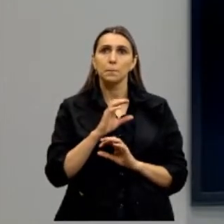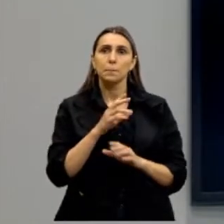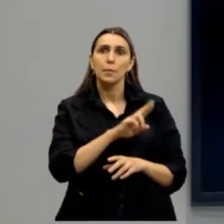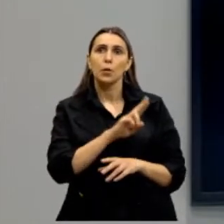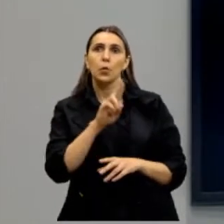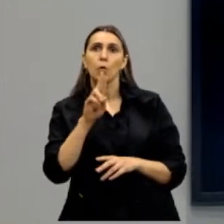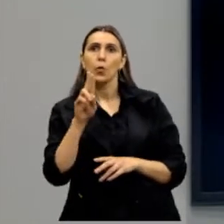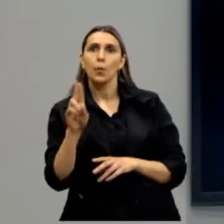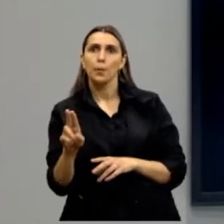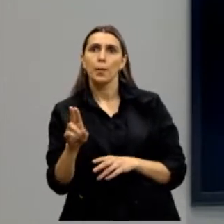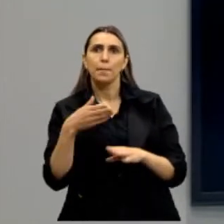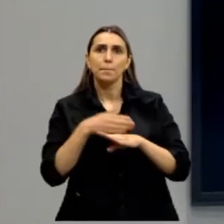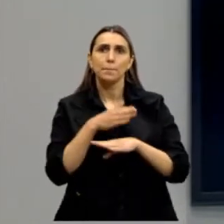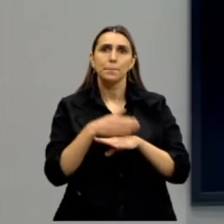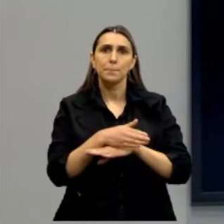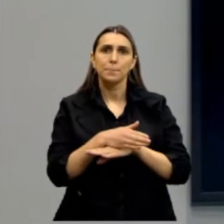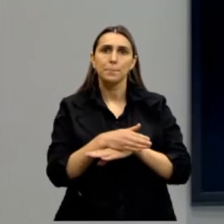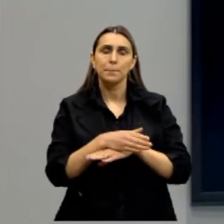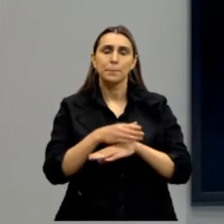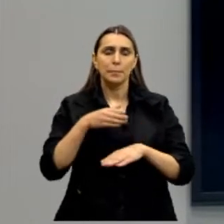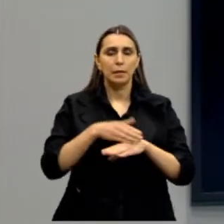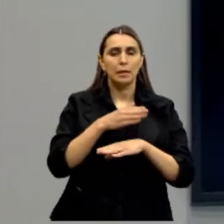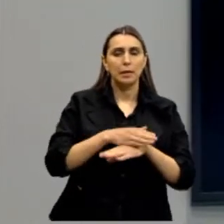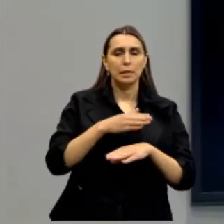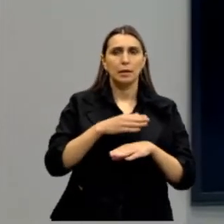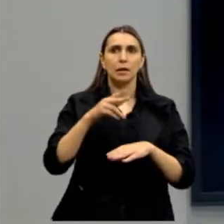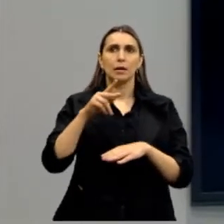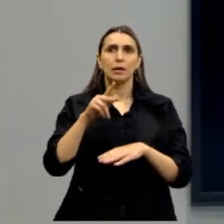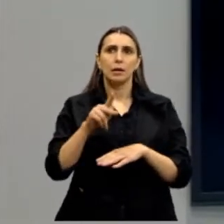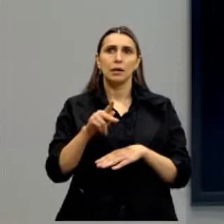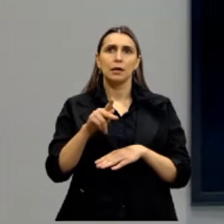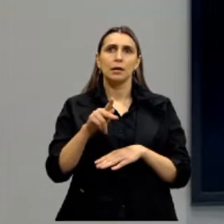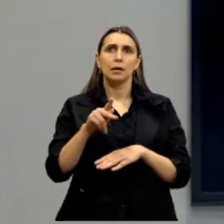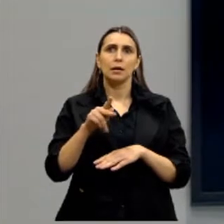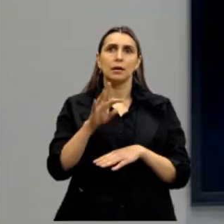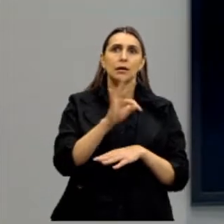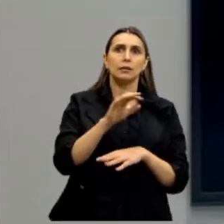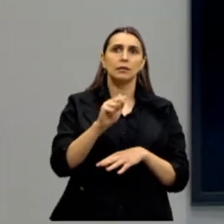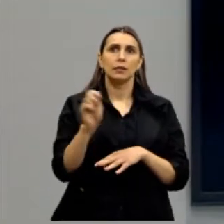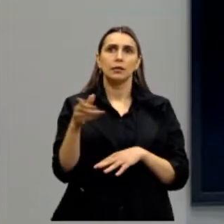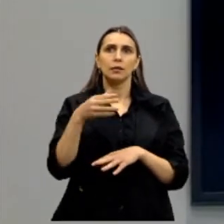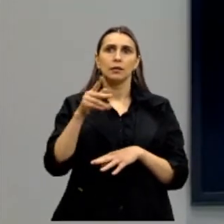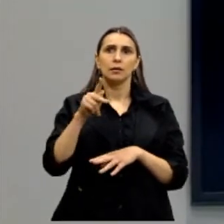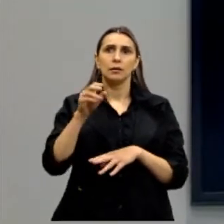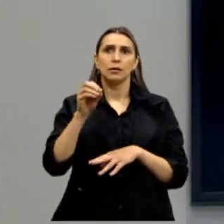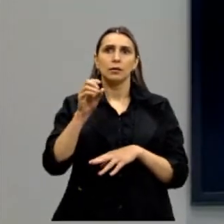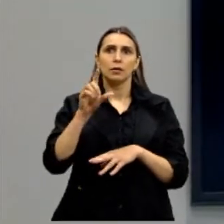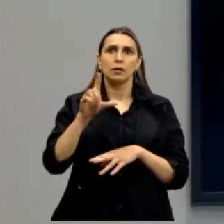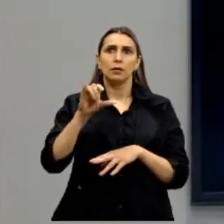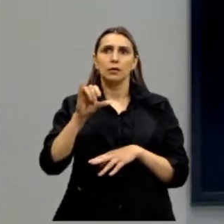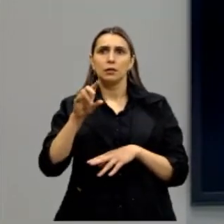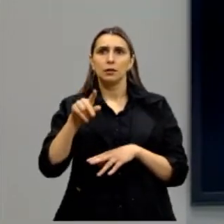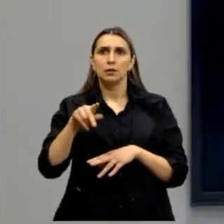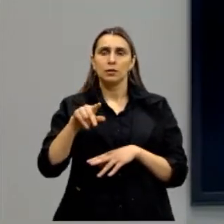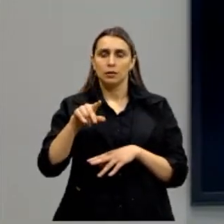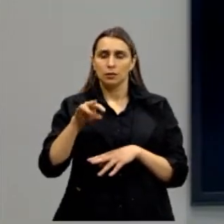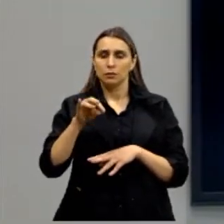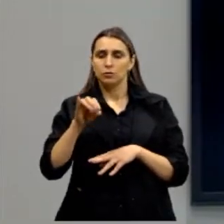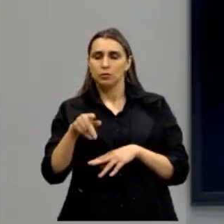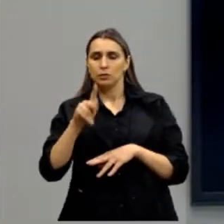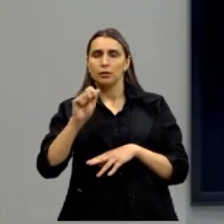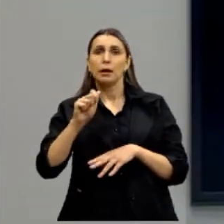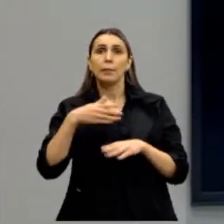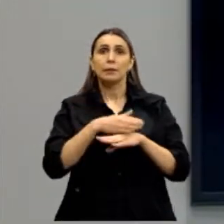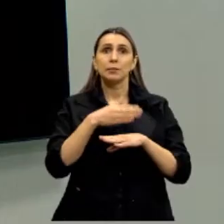Isto é, a participação ativa na pólis. Tá politica é participar na pólis. Política é participar na